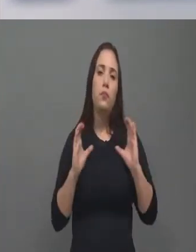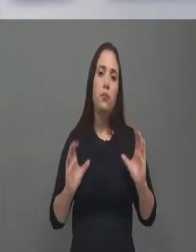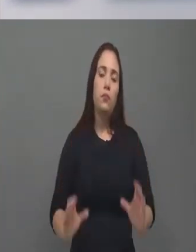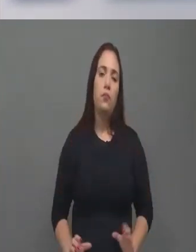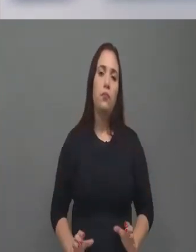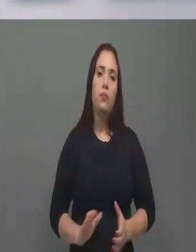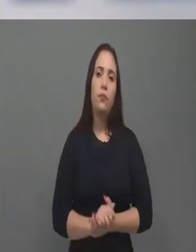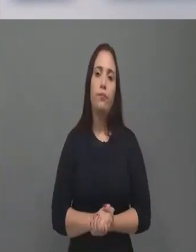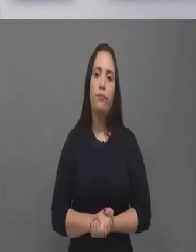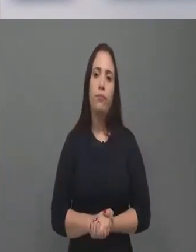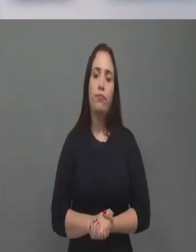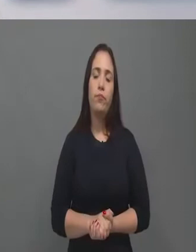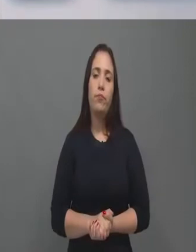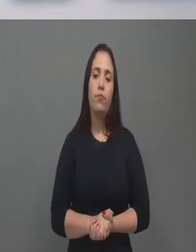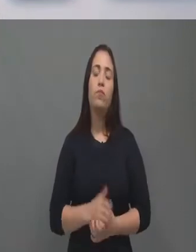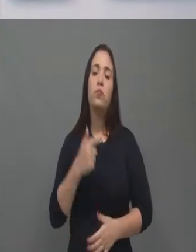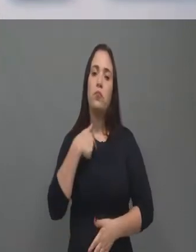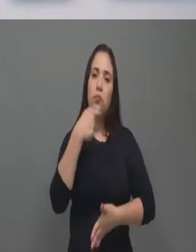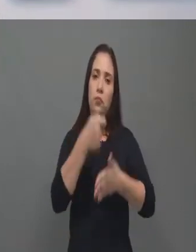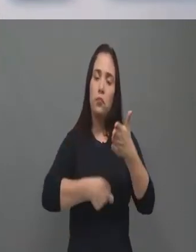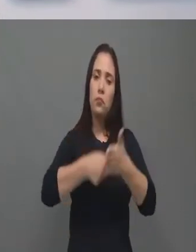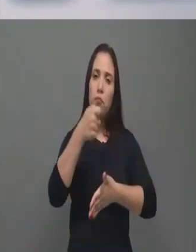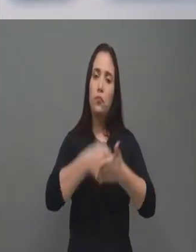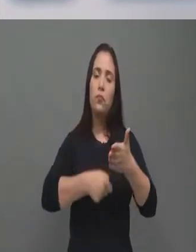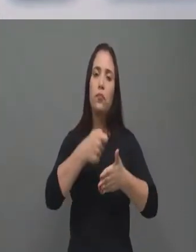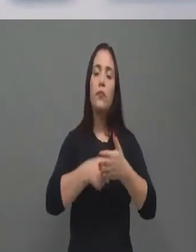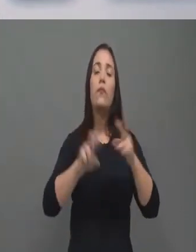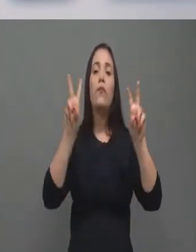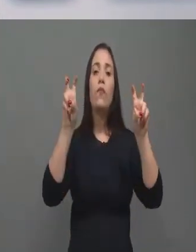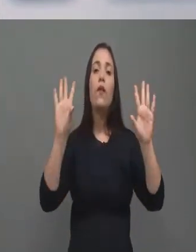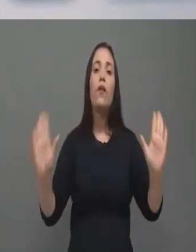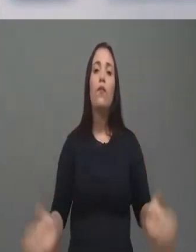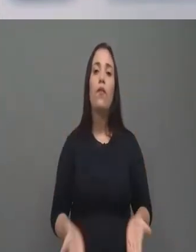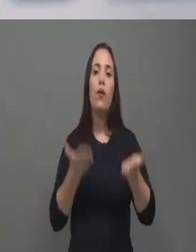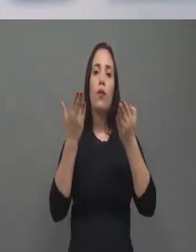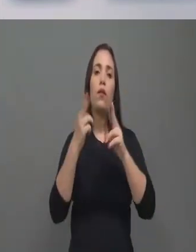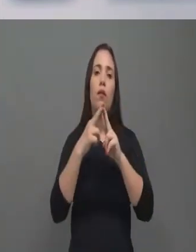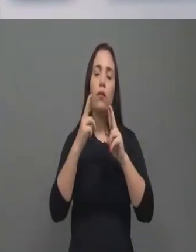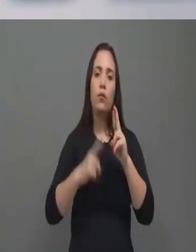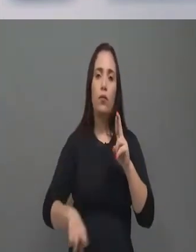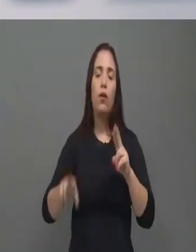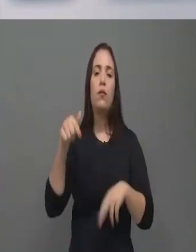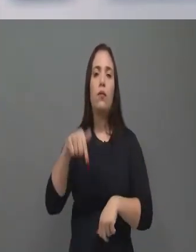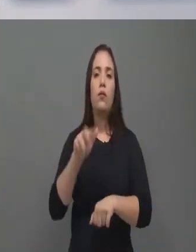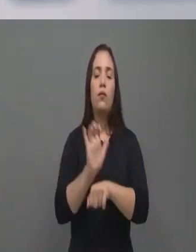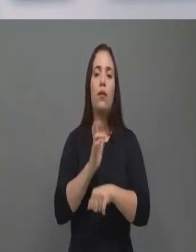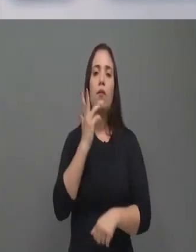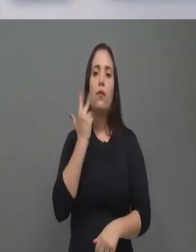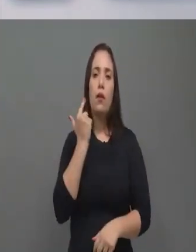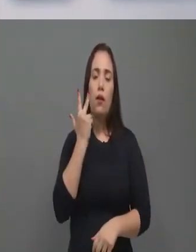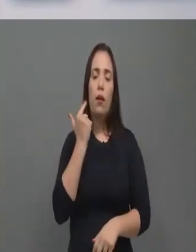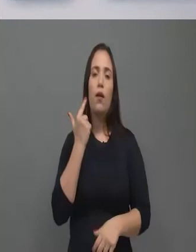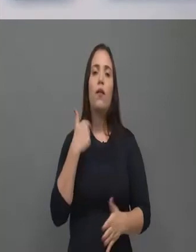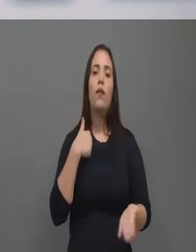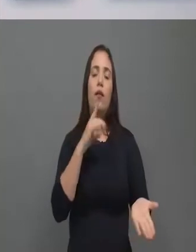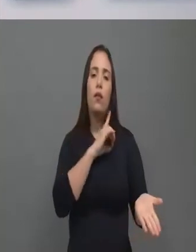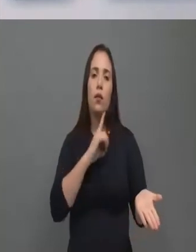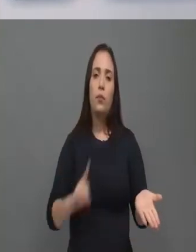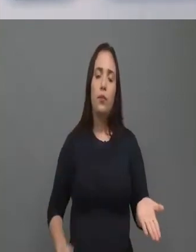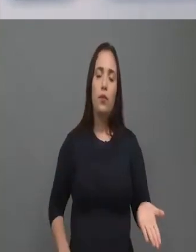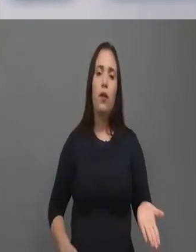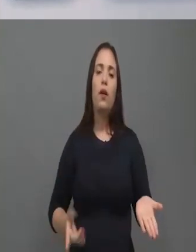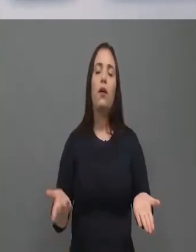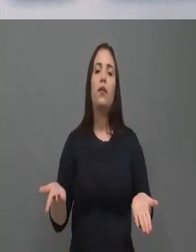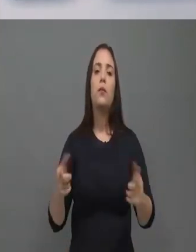qualquer um católico. Mas eu lutei muito em termos de eventos religiosos aqui no Estado do Ceará, como deputado,